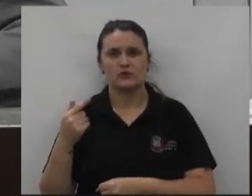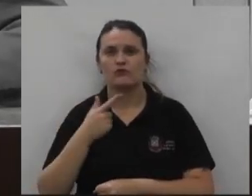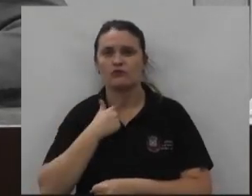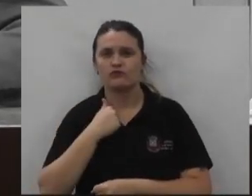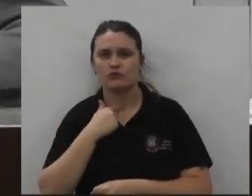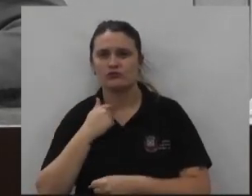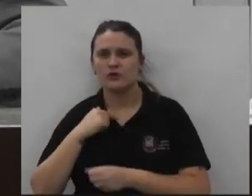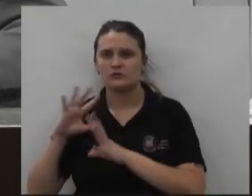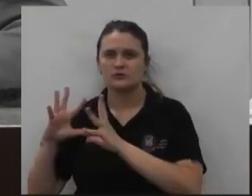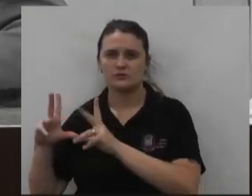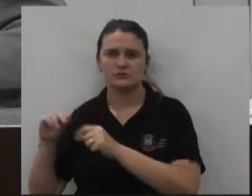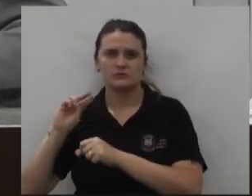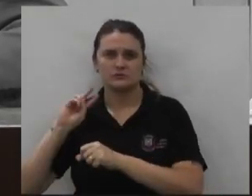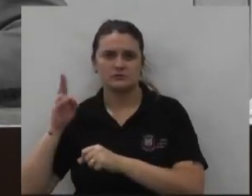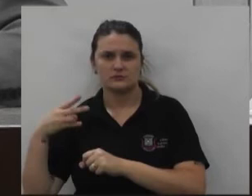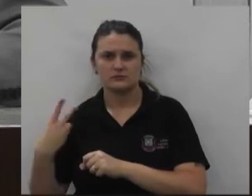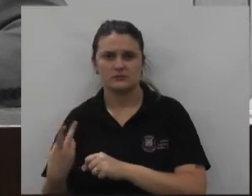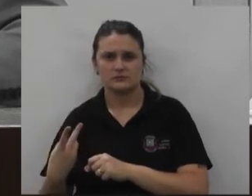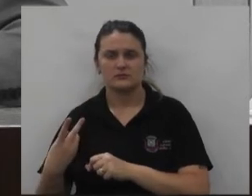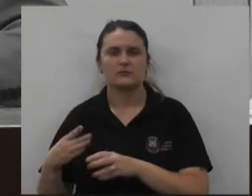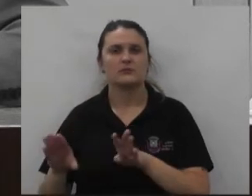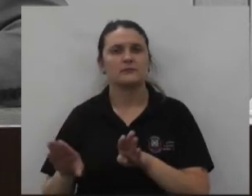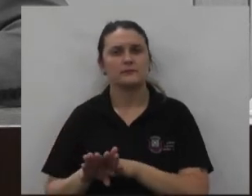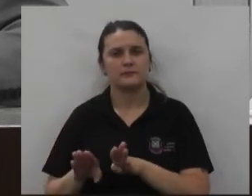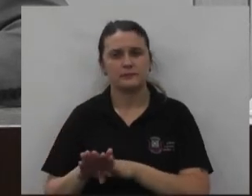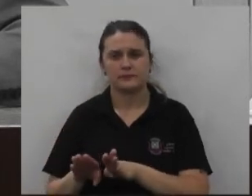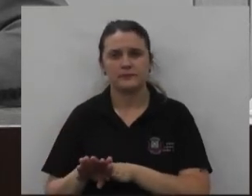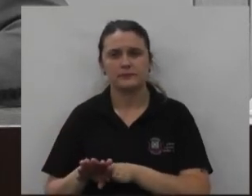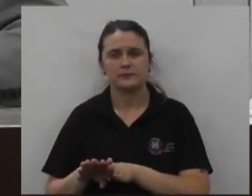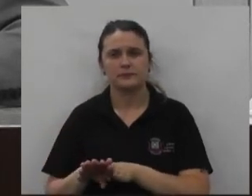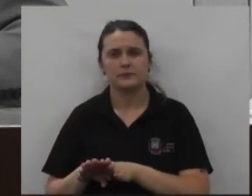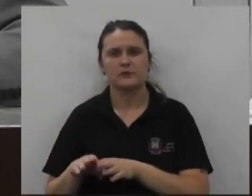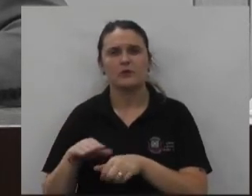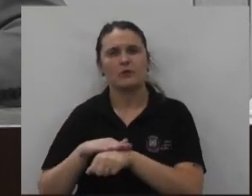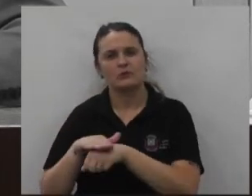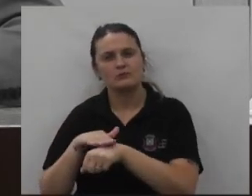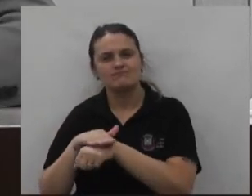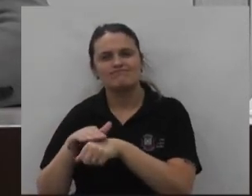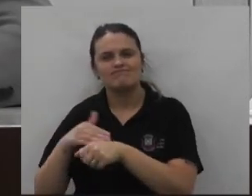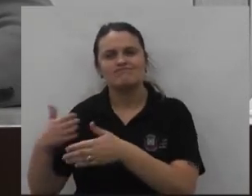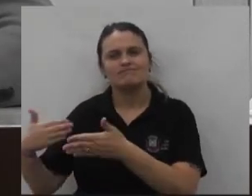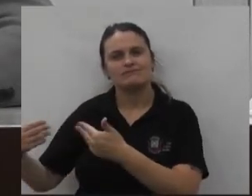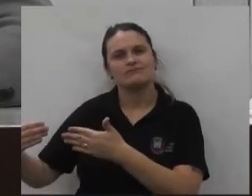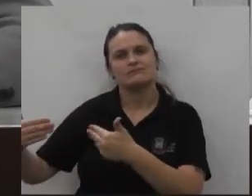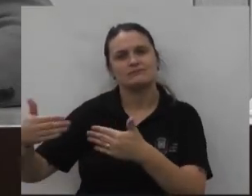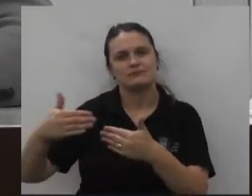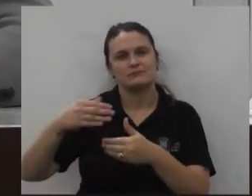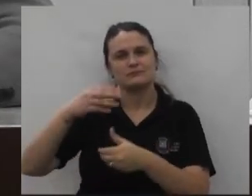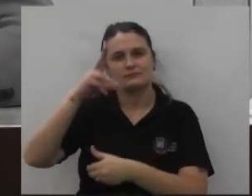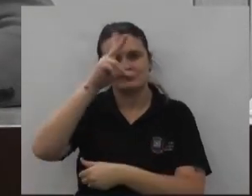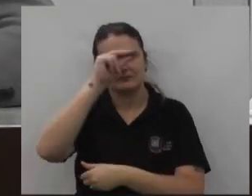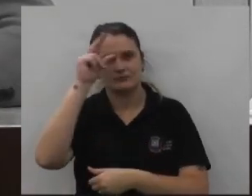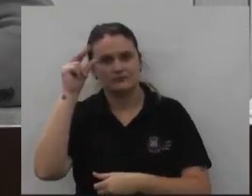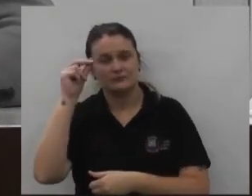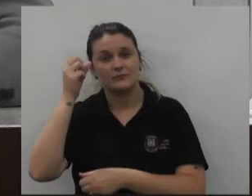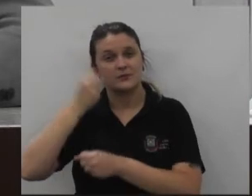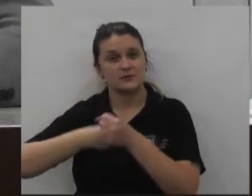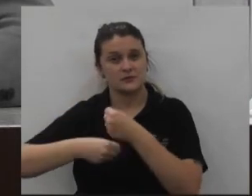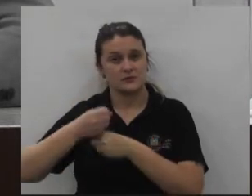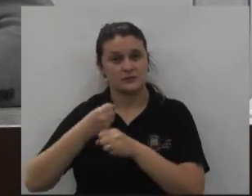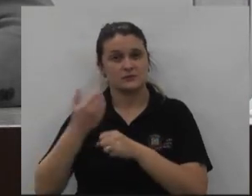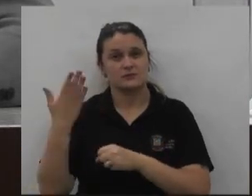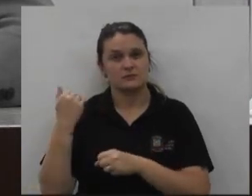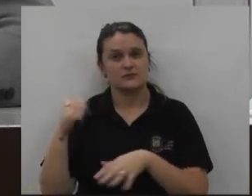vontade de todos os vereadores e também por por conversa e diálogo com o Executivo no ano